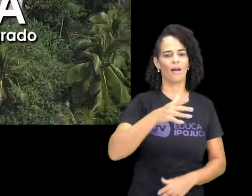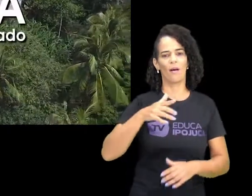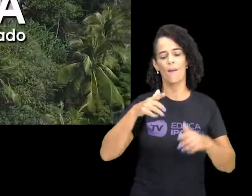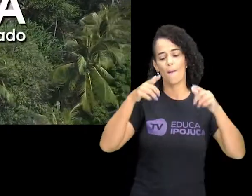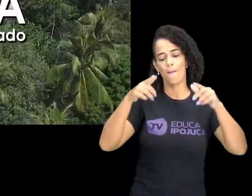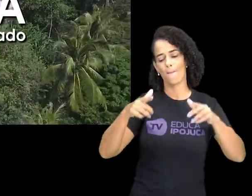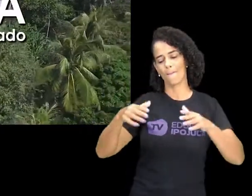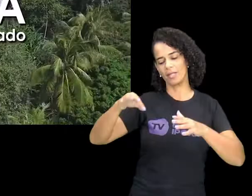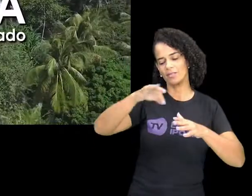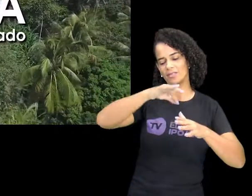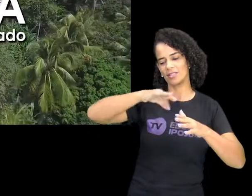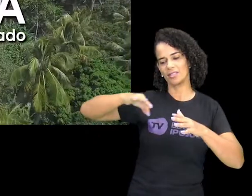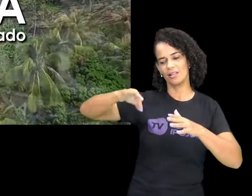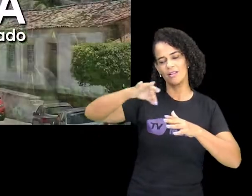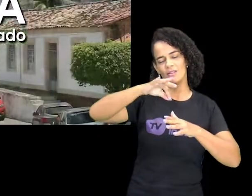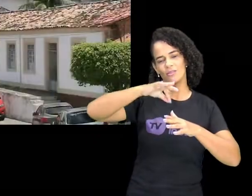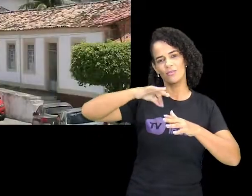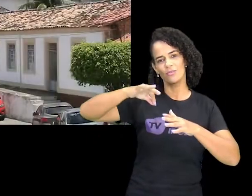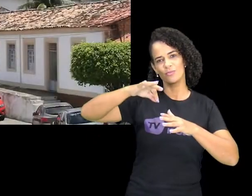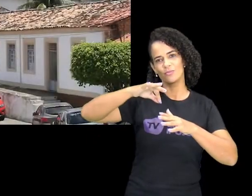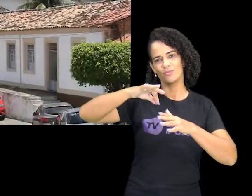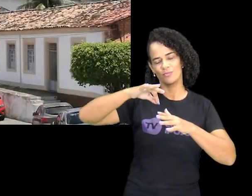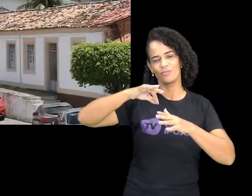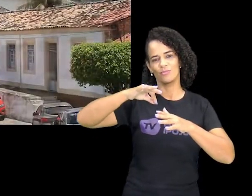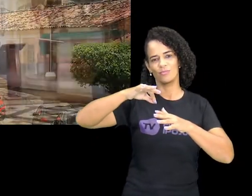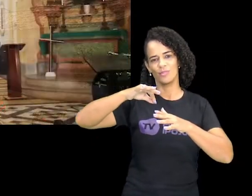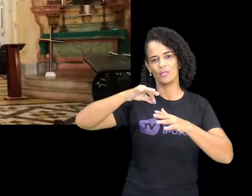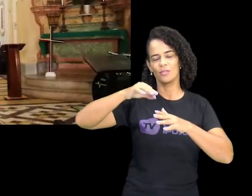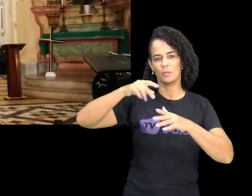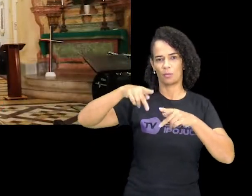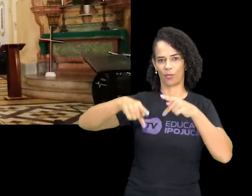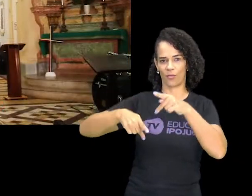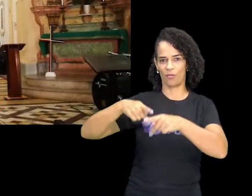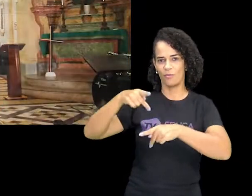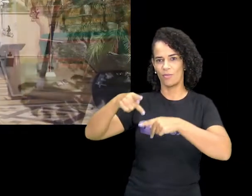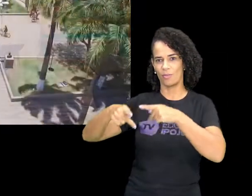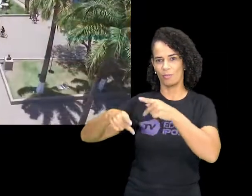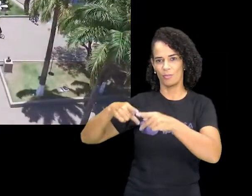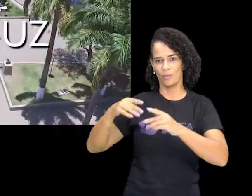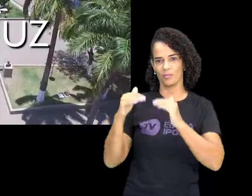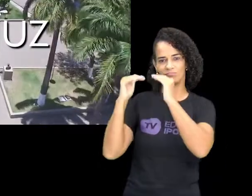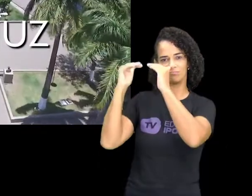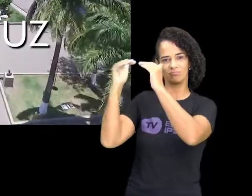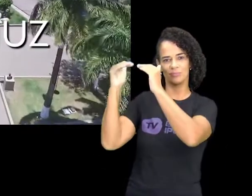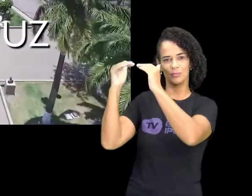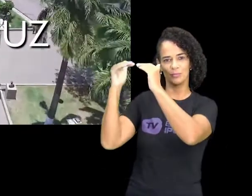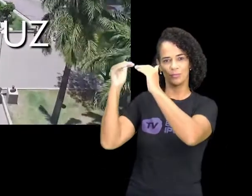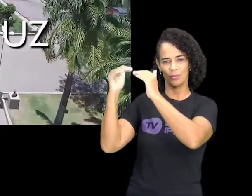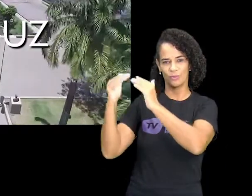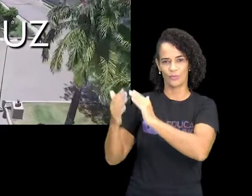Ipojuca, beijo sagrado Que seu povo a nobreza